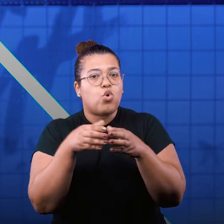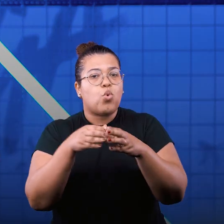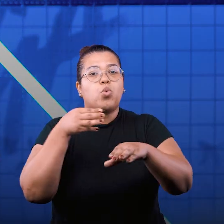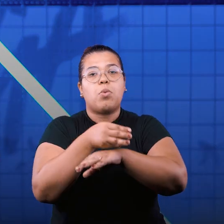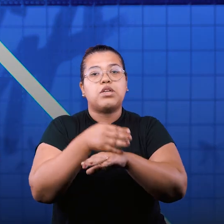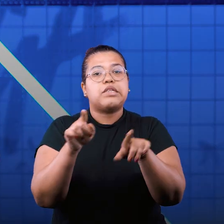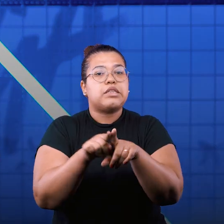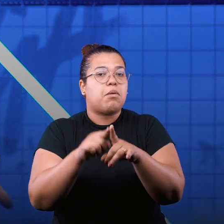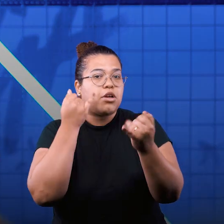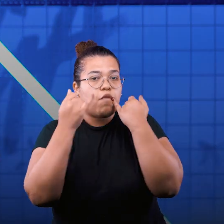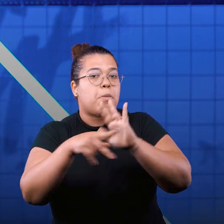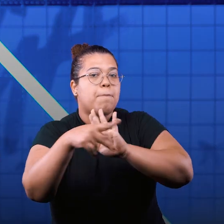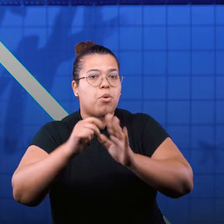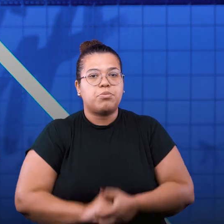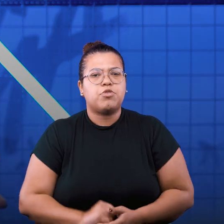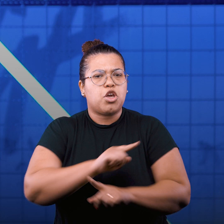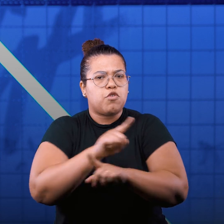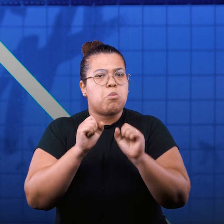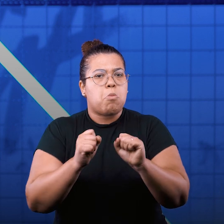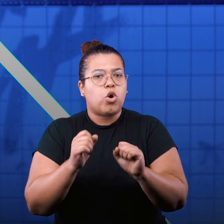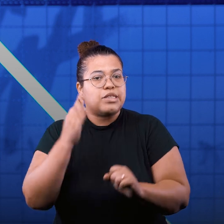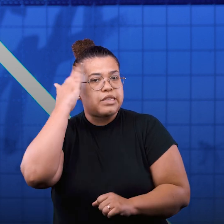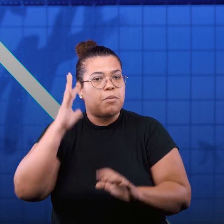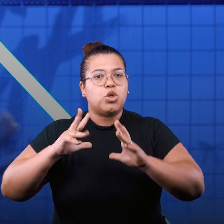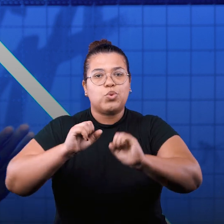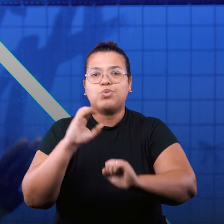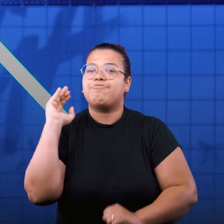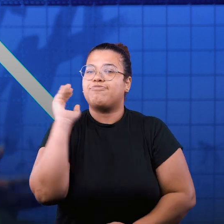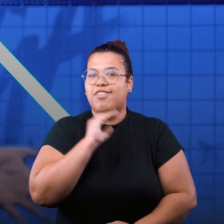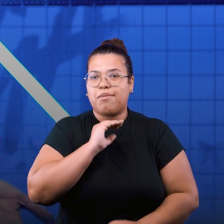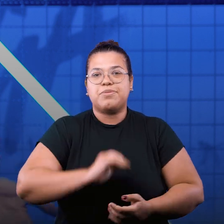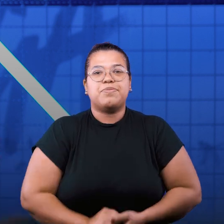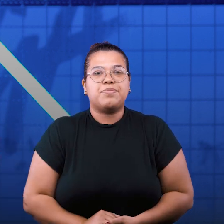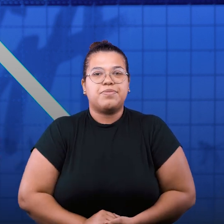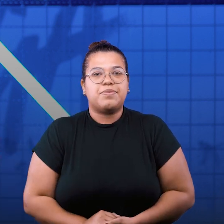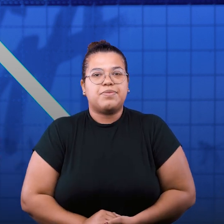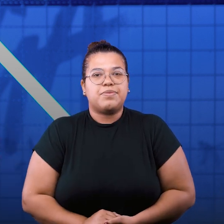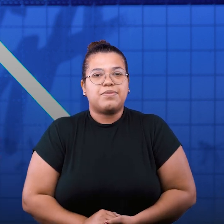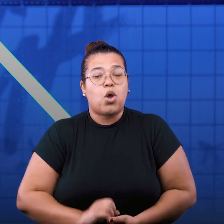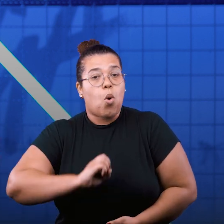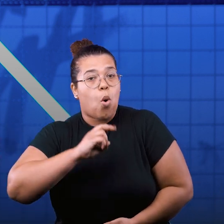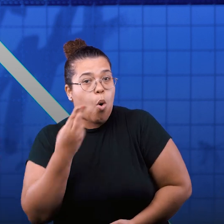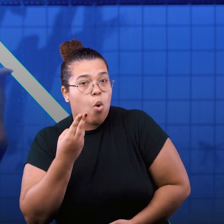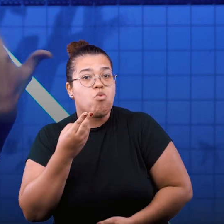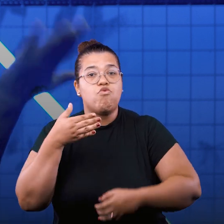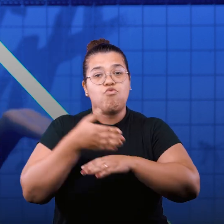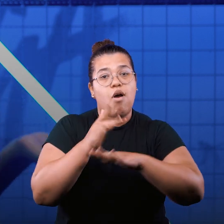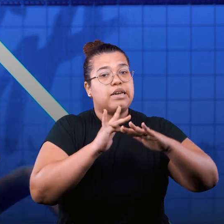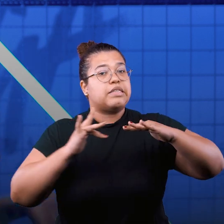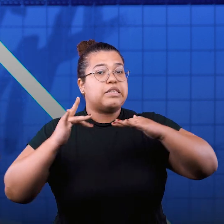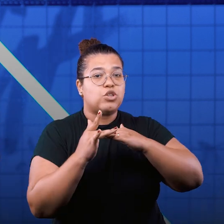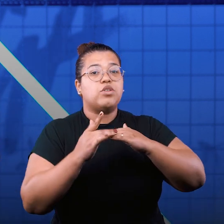participe do nosso grupo de aviso no WhatsApp, onde você pode ficar por dentro de tudo o que acontece em primeira mão. Ou acesse